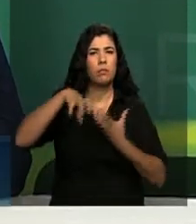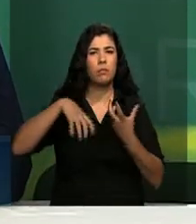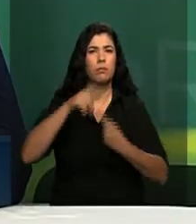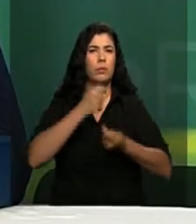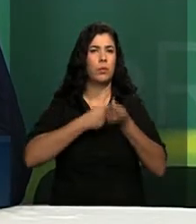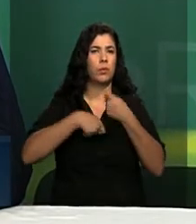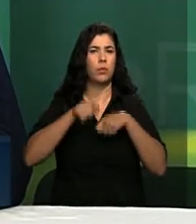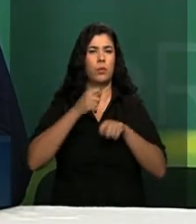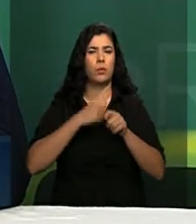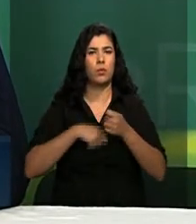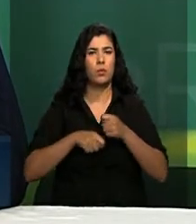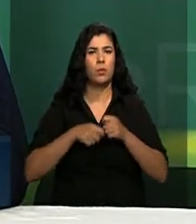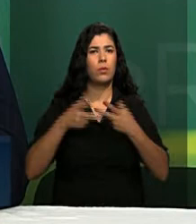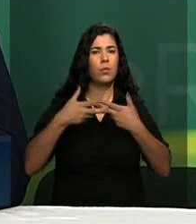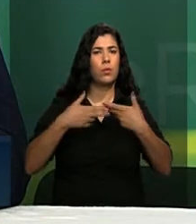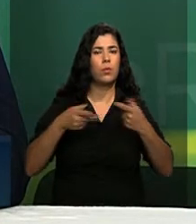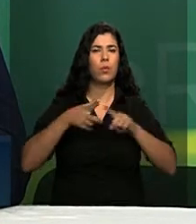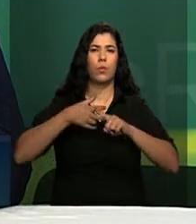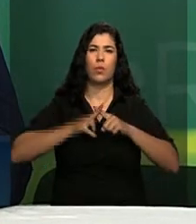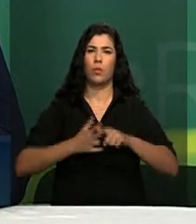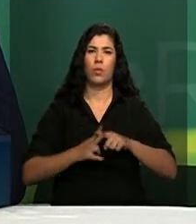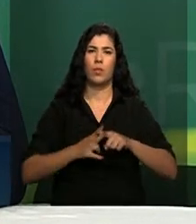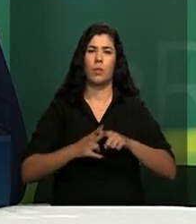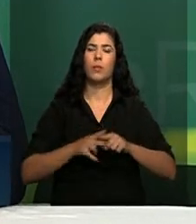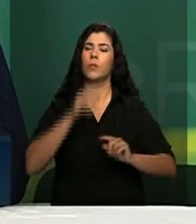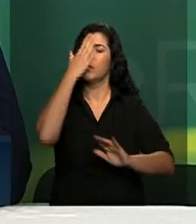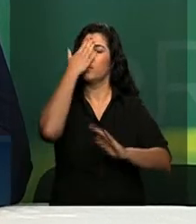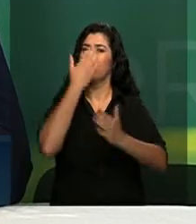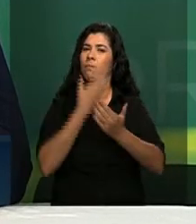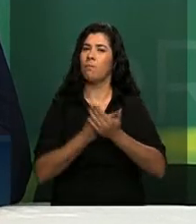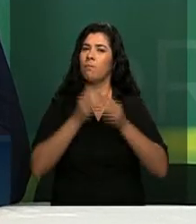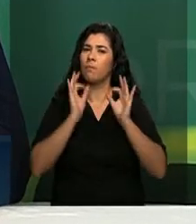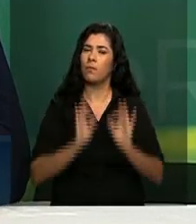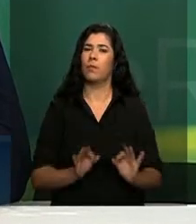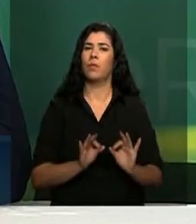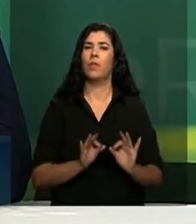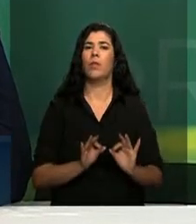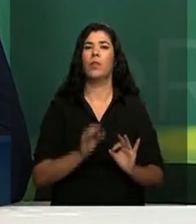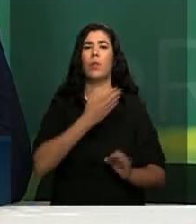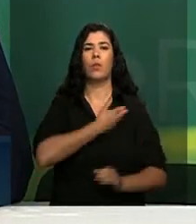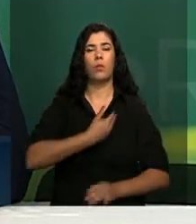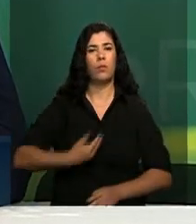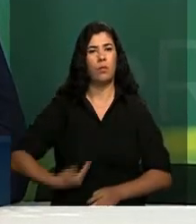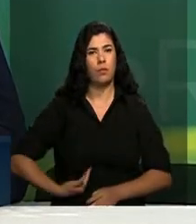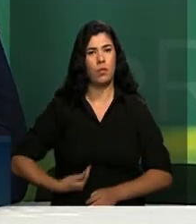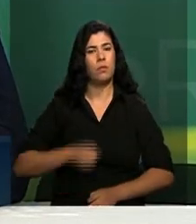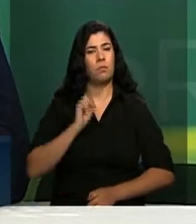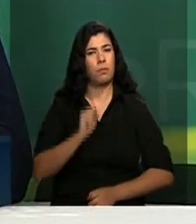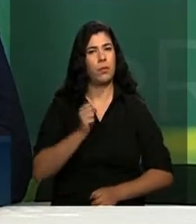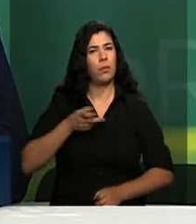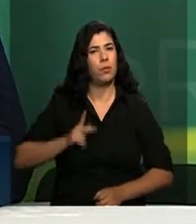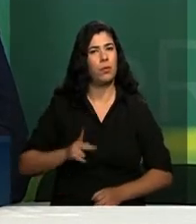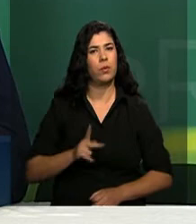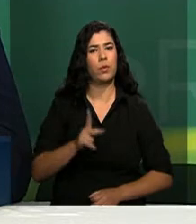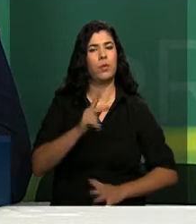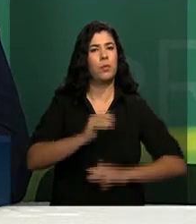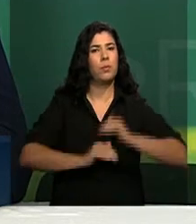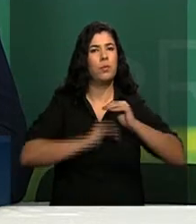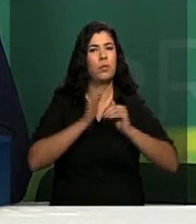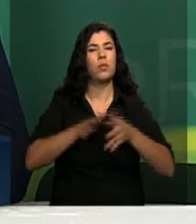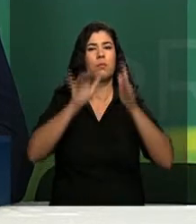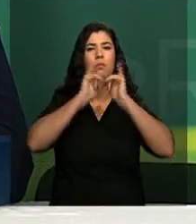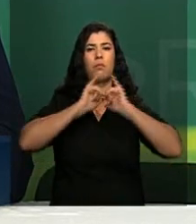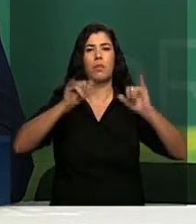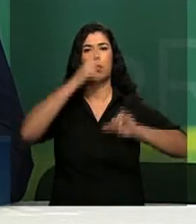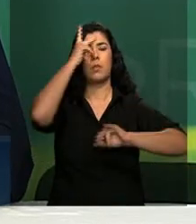um momento de ajustes, mas eu não tenho nenhuma dúvida que esse governo tem credibilidade, pode exercer a credibilidade e dizer ao povo